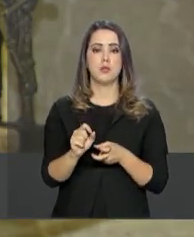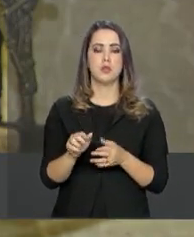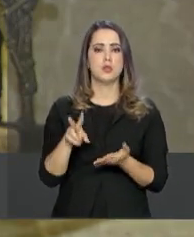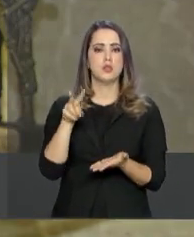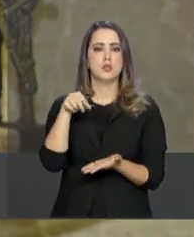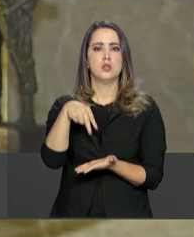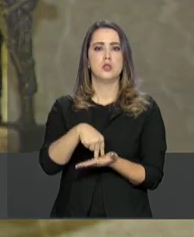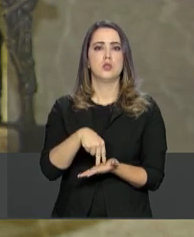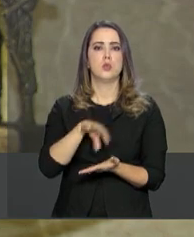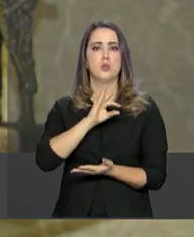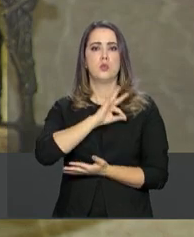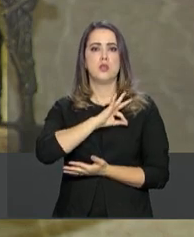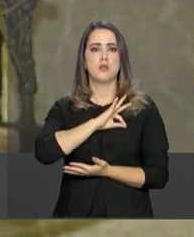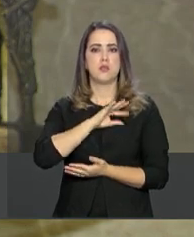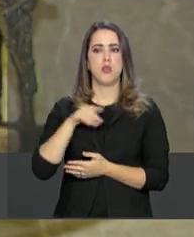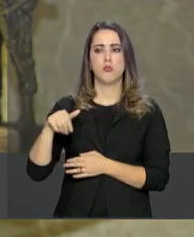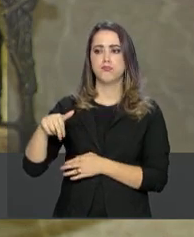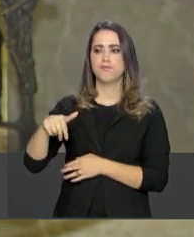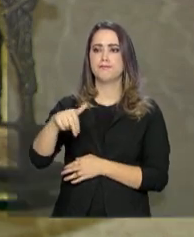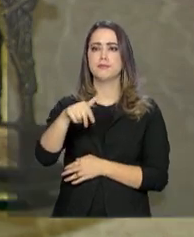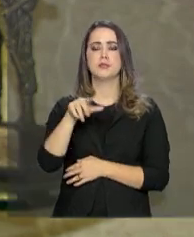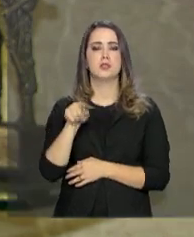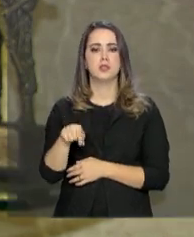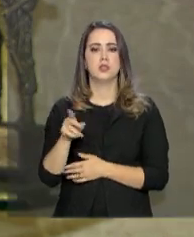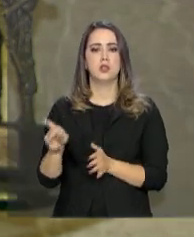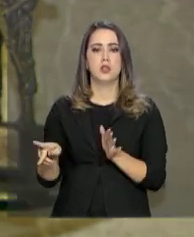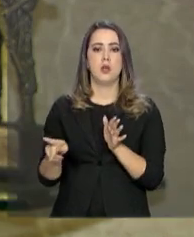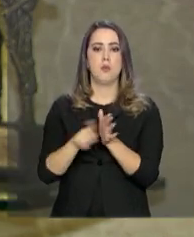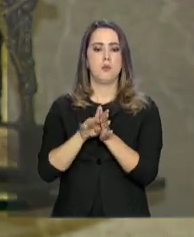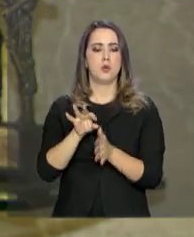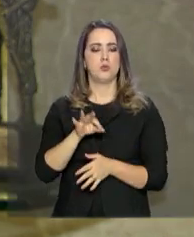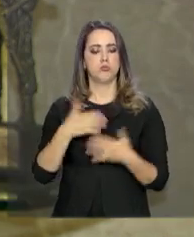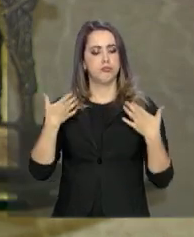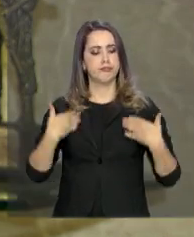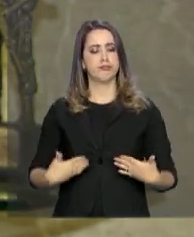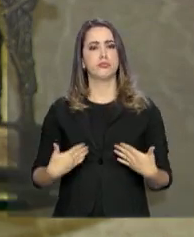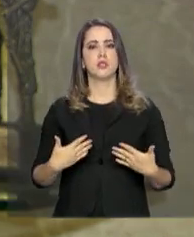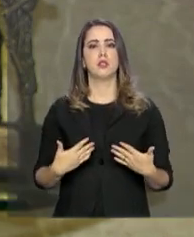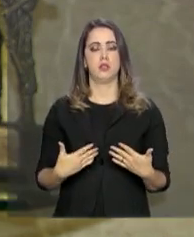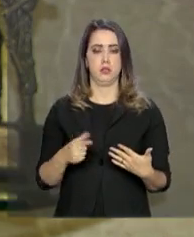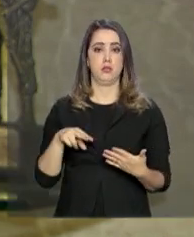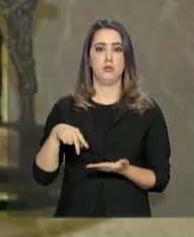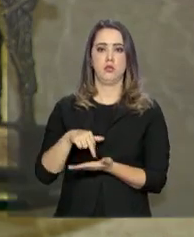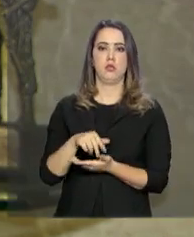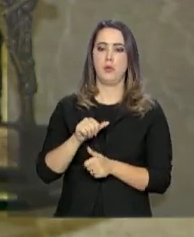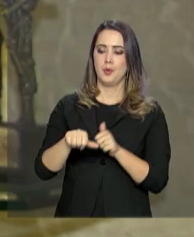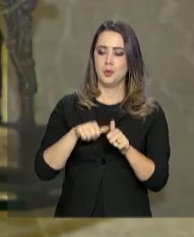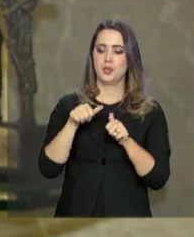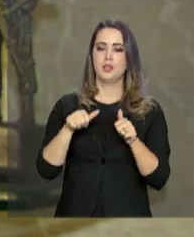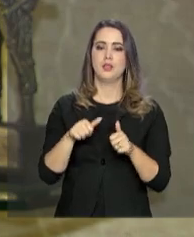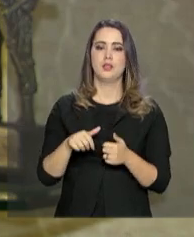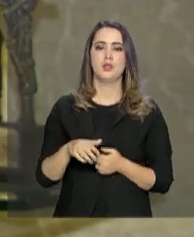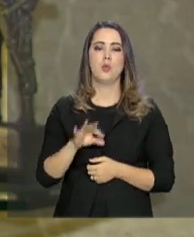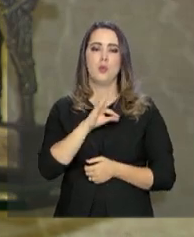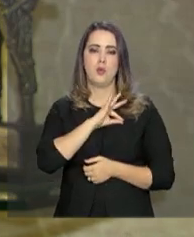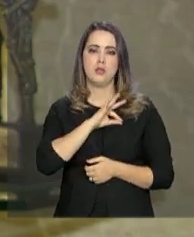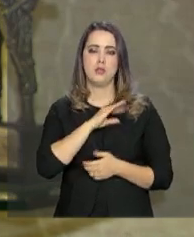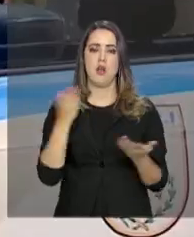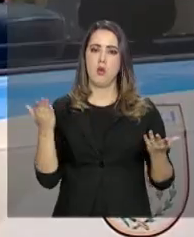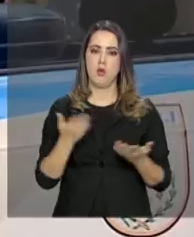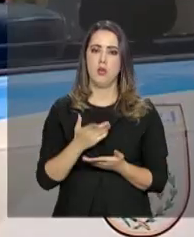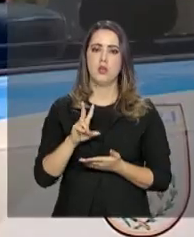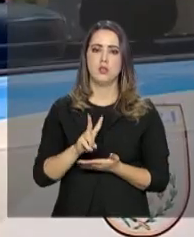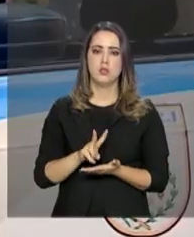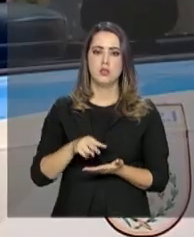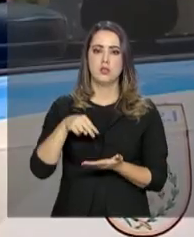postura do policial na rua. A própria postura do policial na rua, ela está mudando. O policial agora já